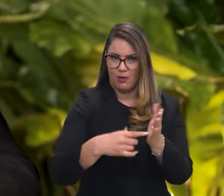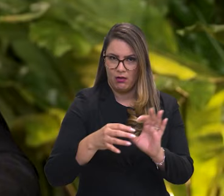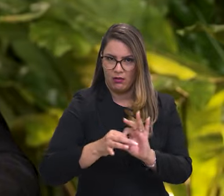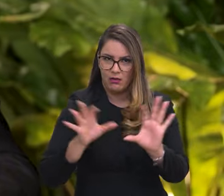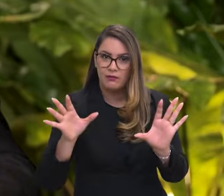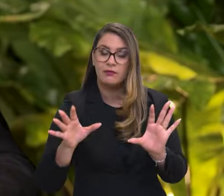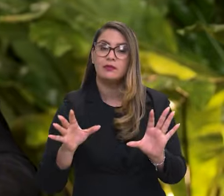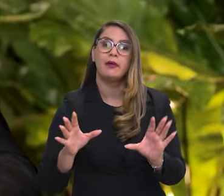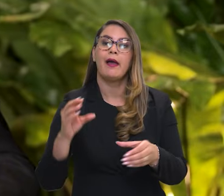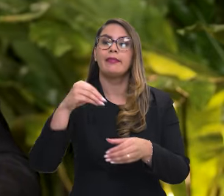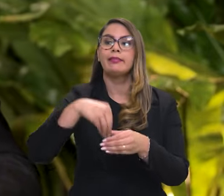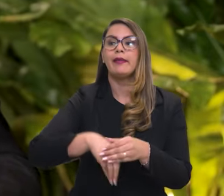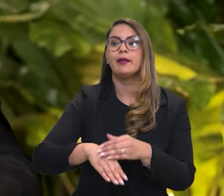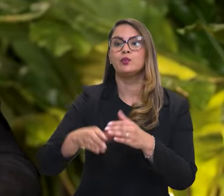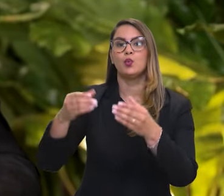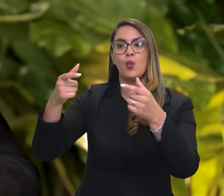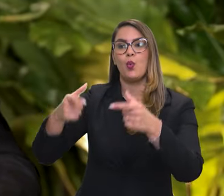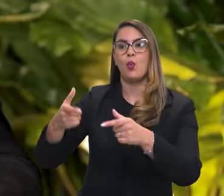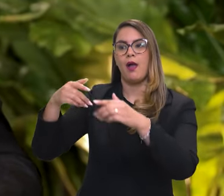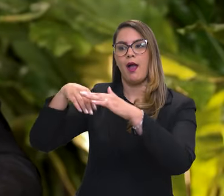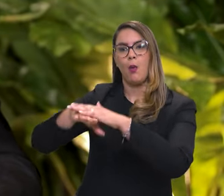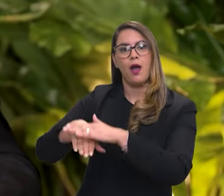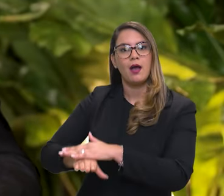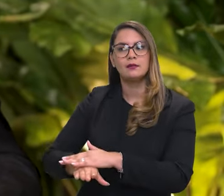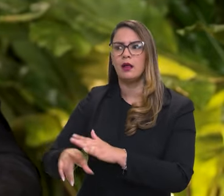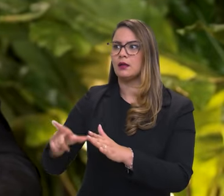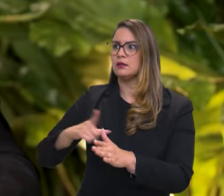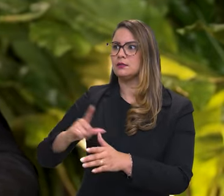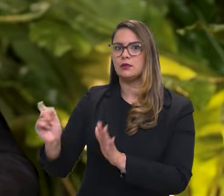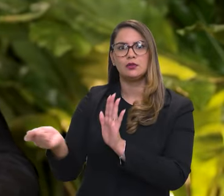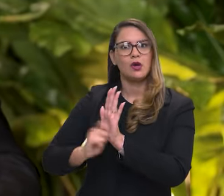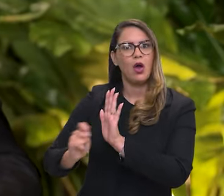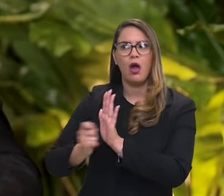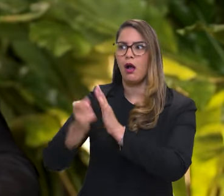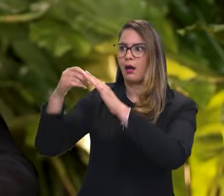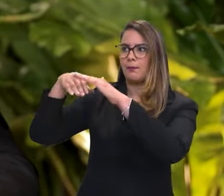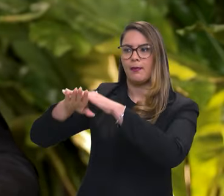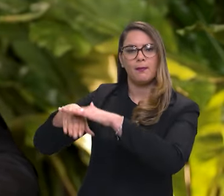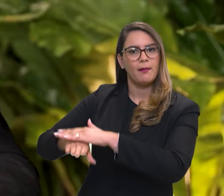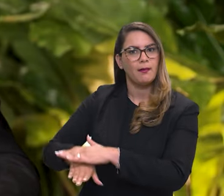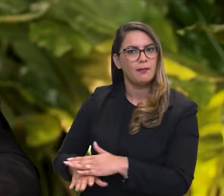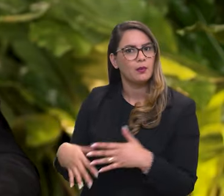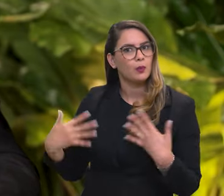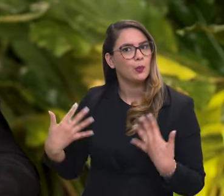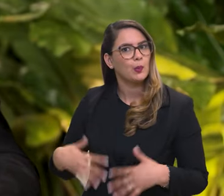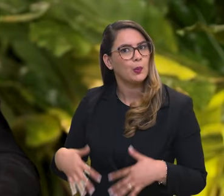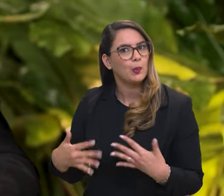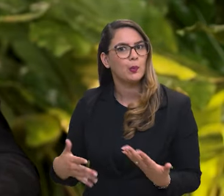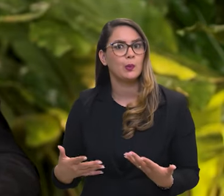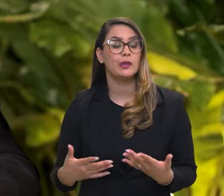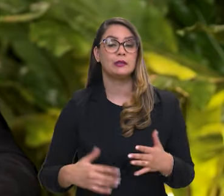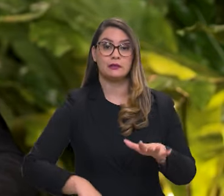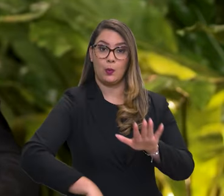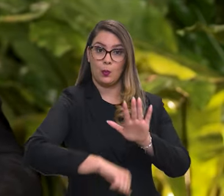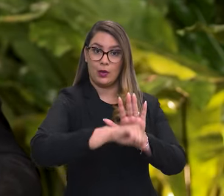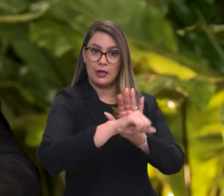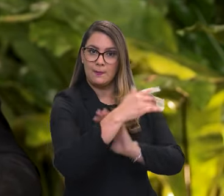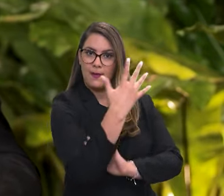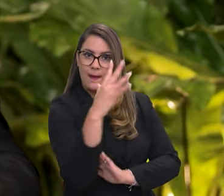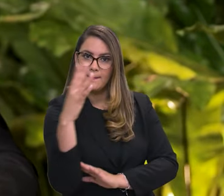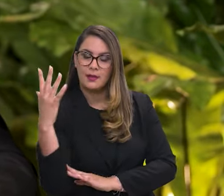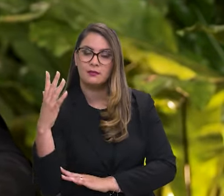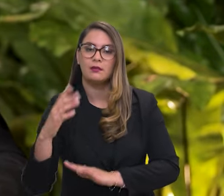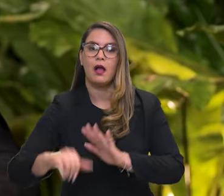dando conta que dentro do frigorífico tem ali um estoque de drogas, por exemplo. Então, assim, os crimes